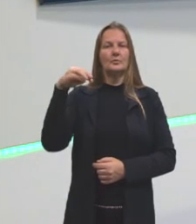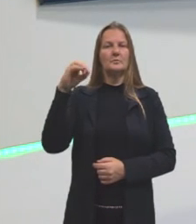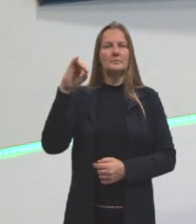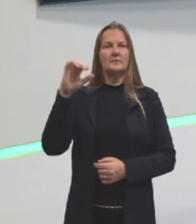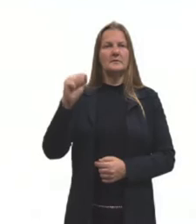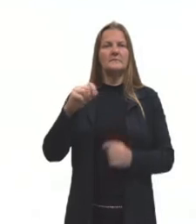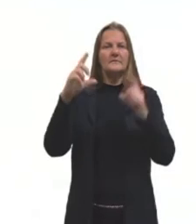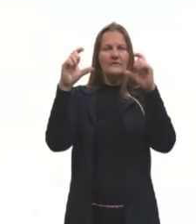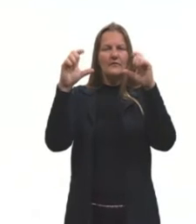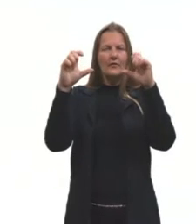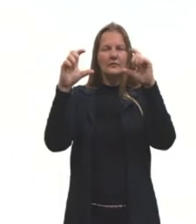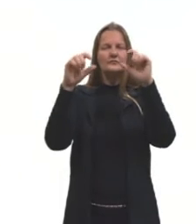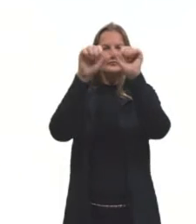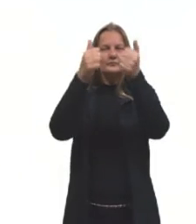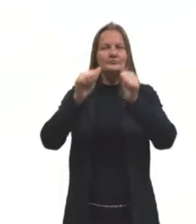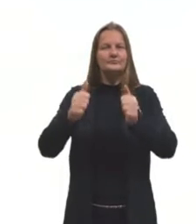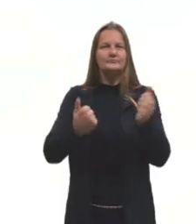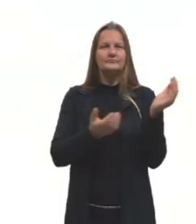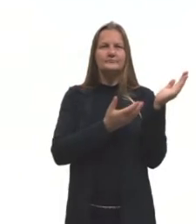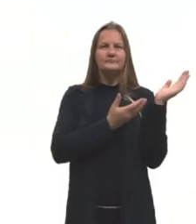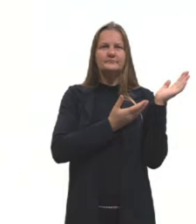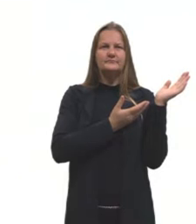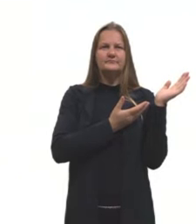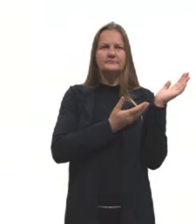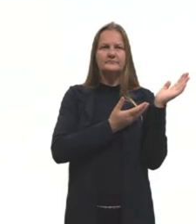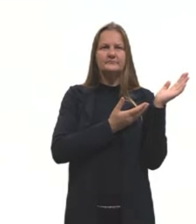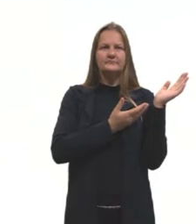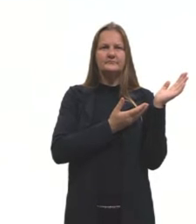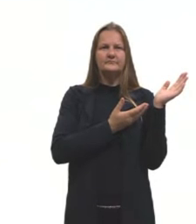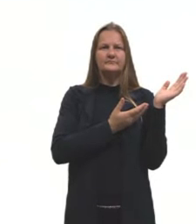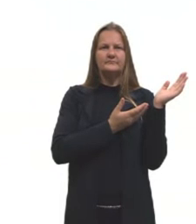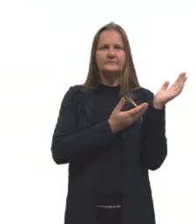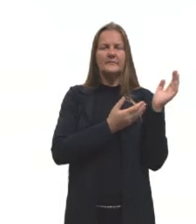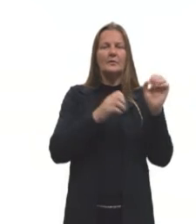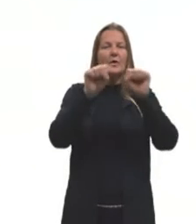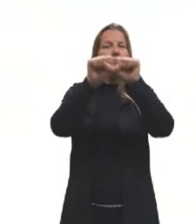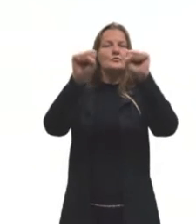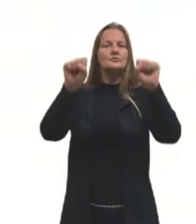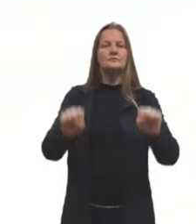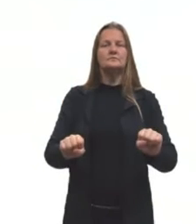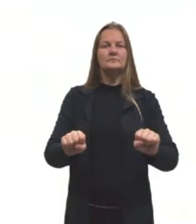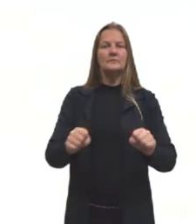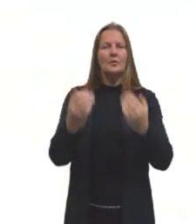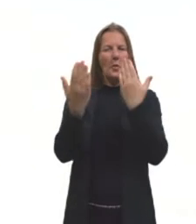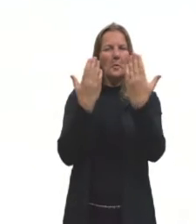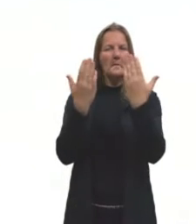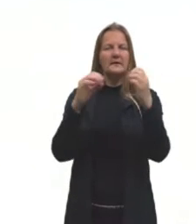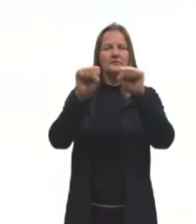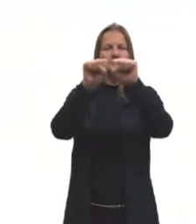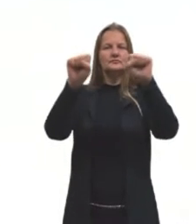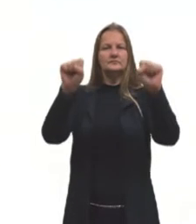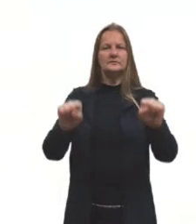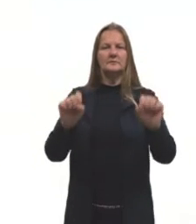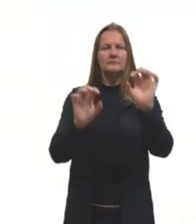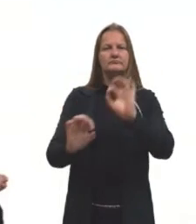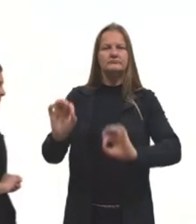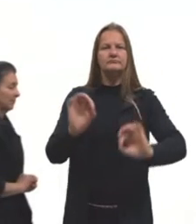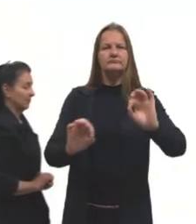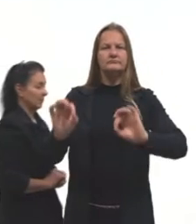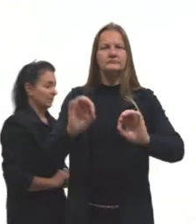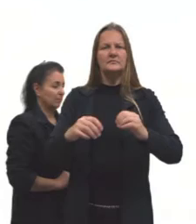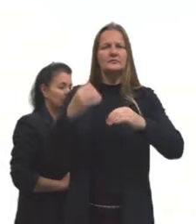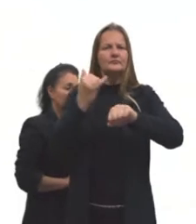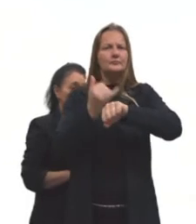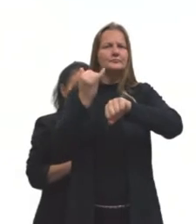imagem aqui no cantinho para ilustrar. É como se a gente tivesse um sistema organizado com várias